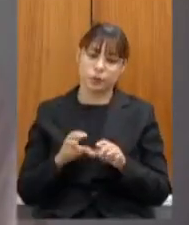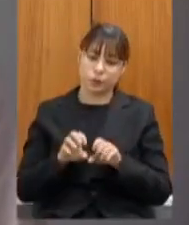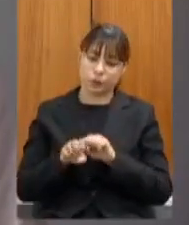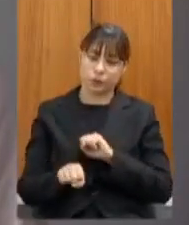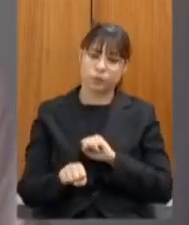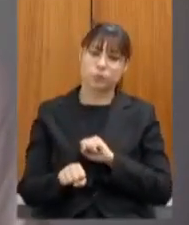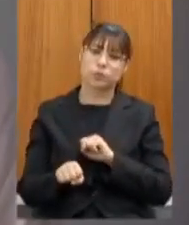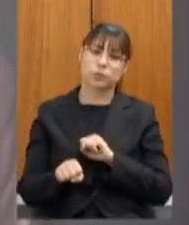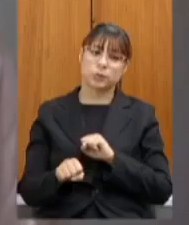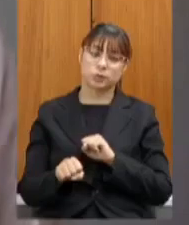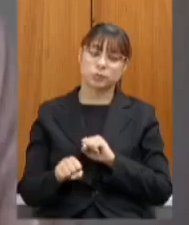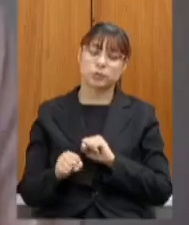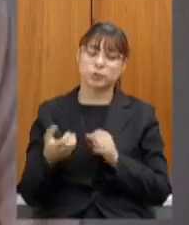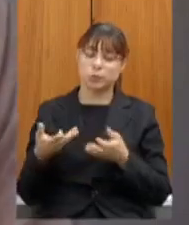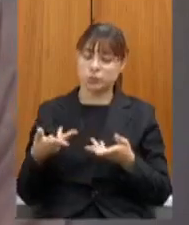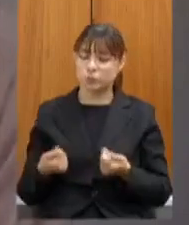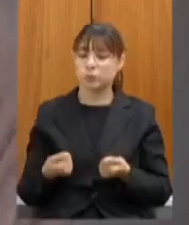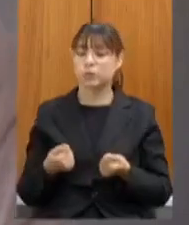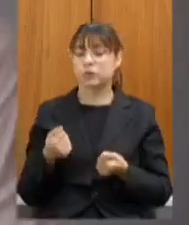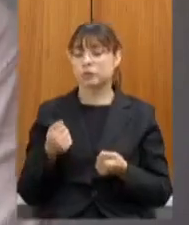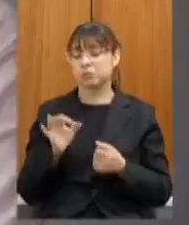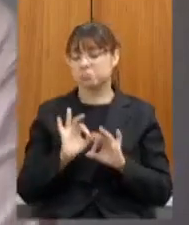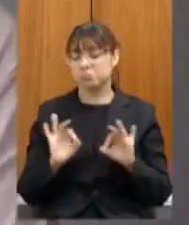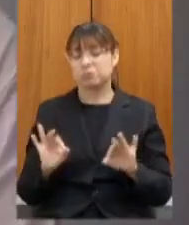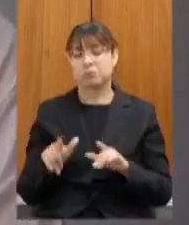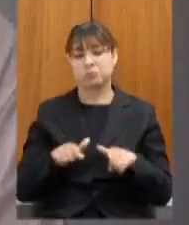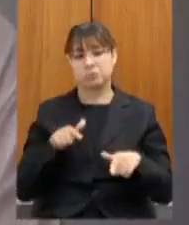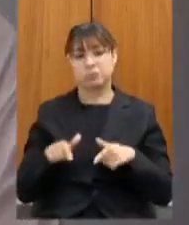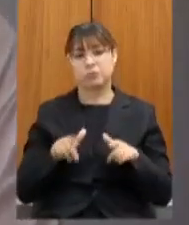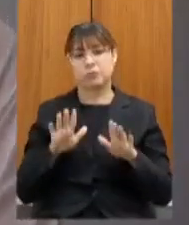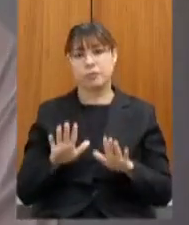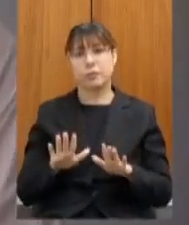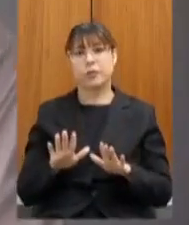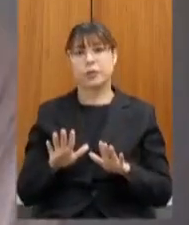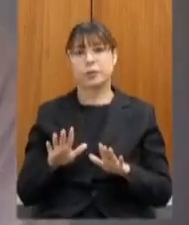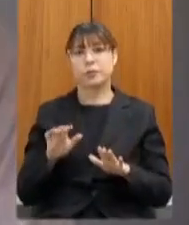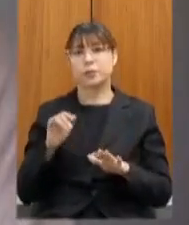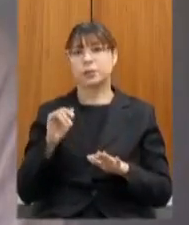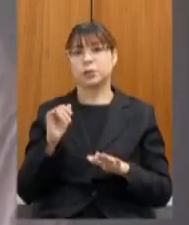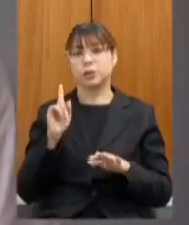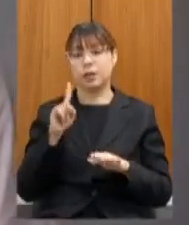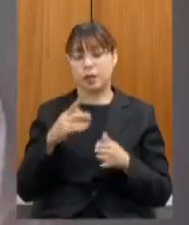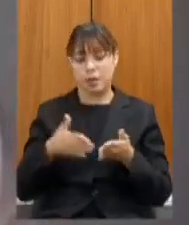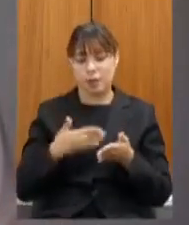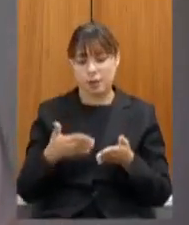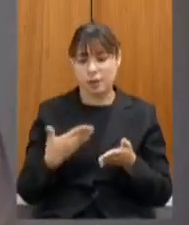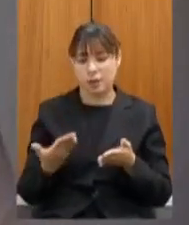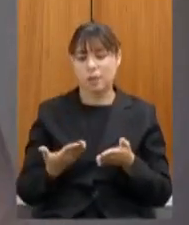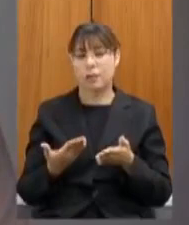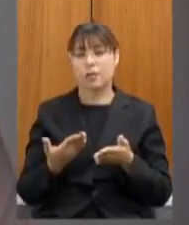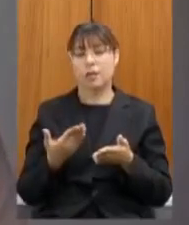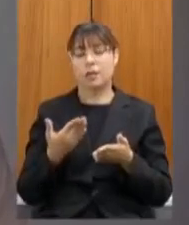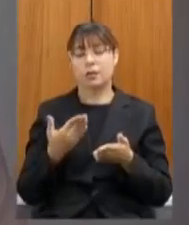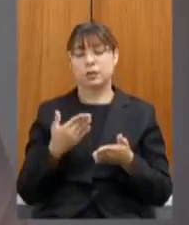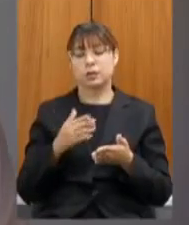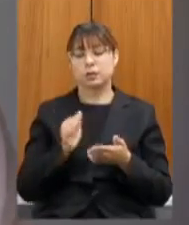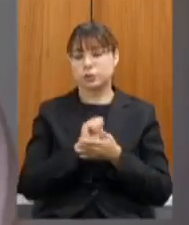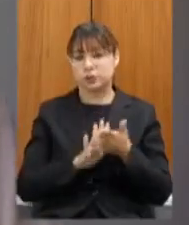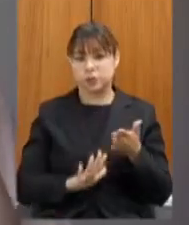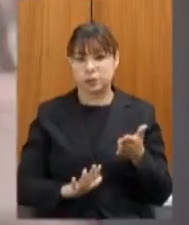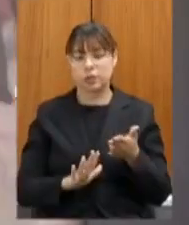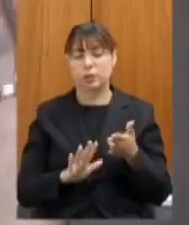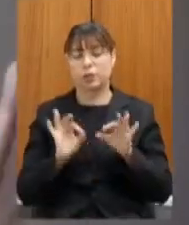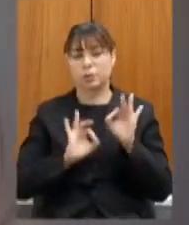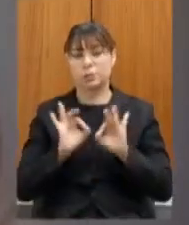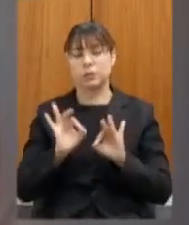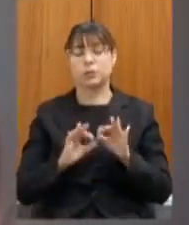fazendo um trabalho primoroso mas a menção específica a cada página a cada atividade do plano de estudo estruturado temos